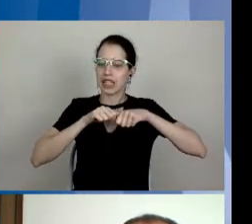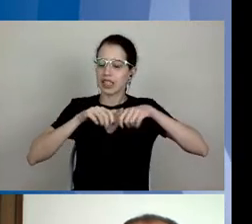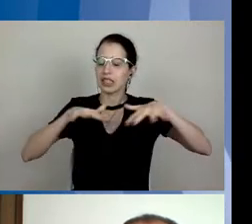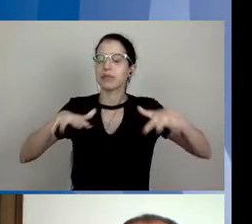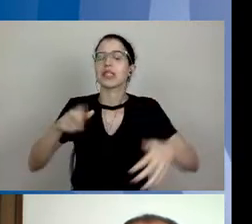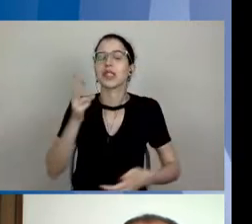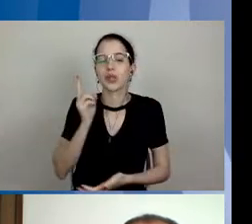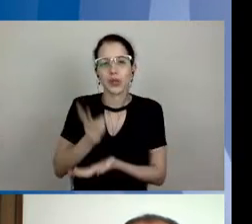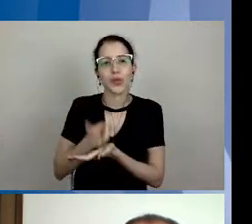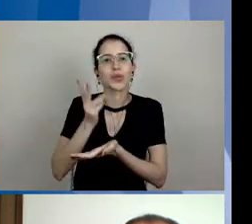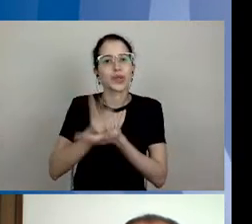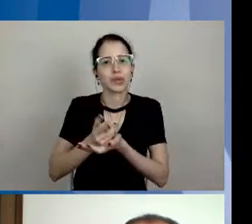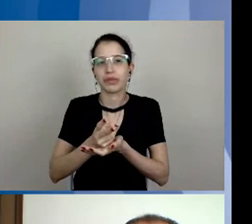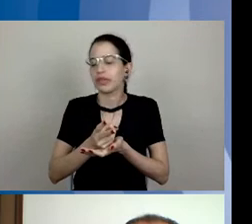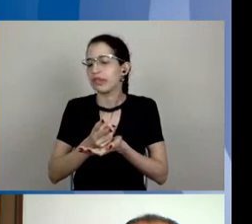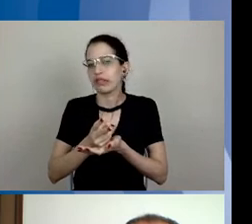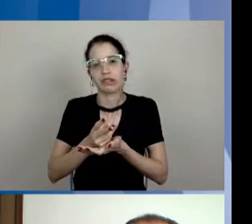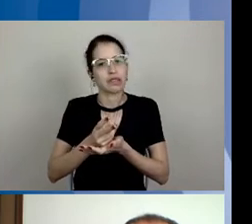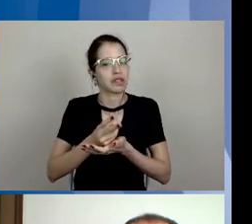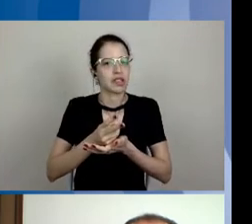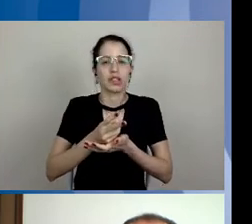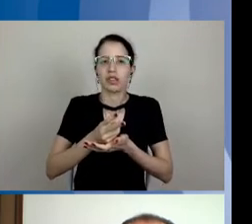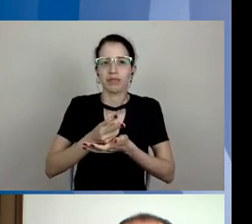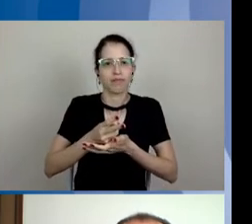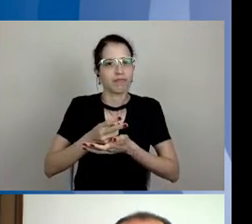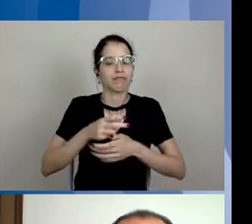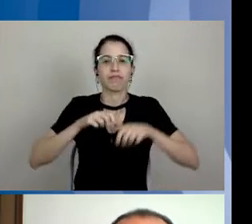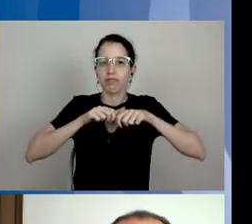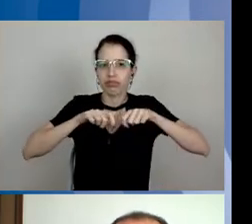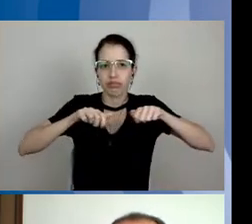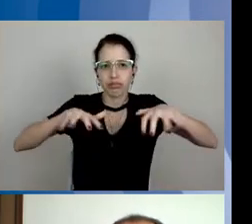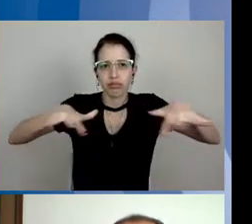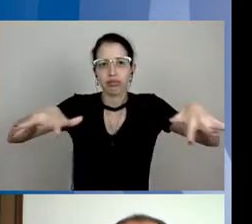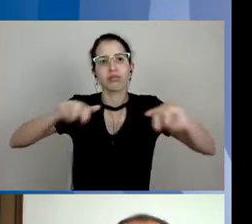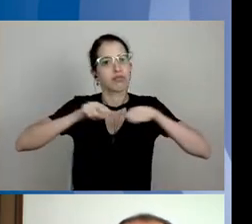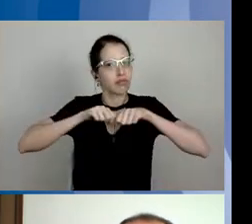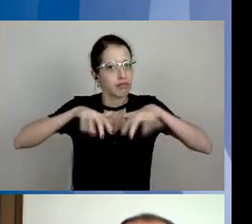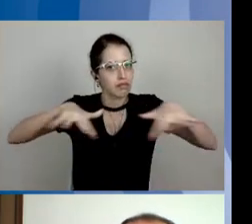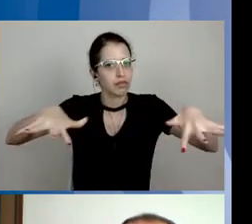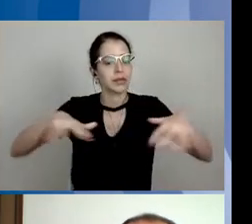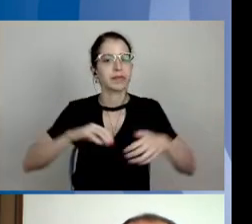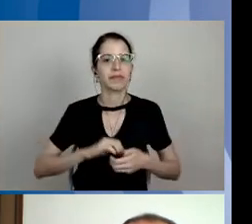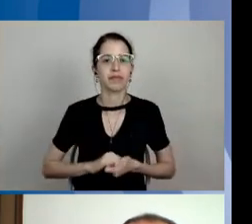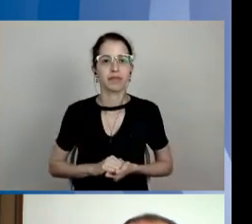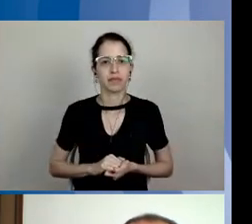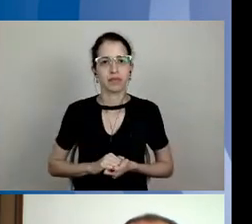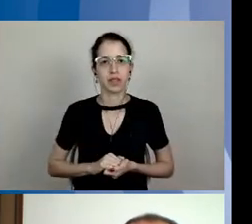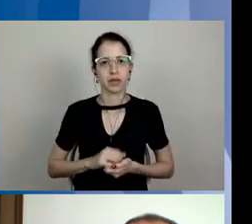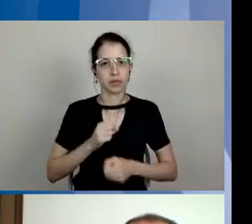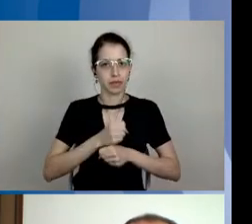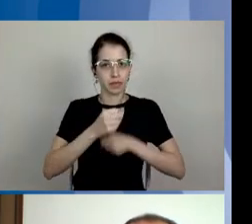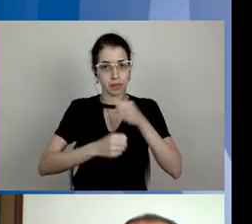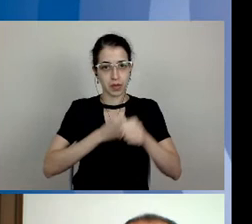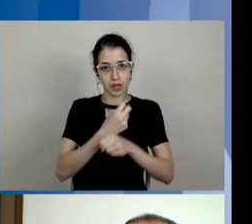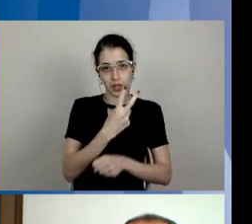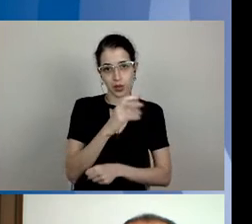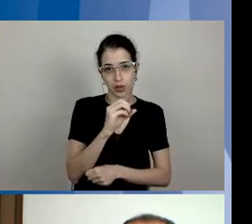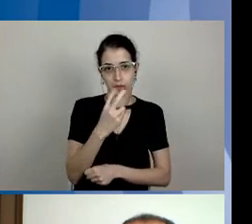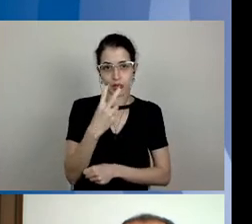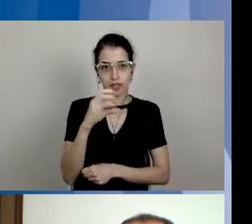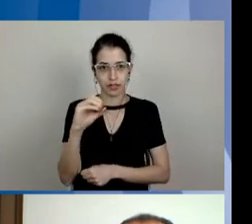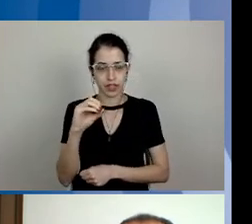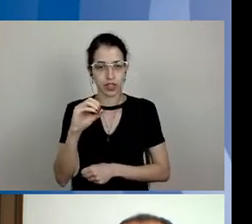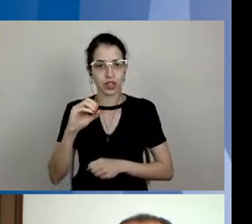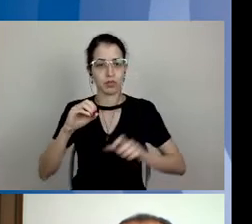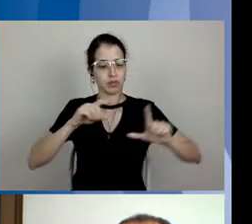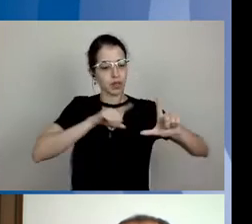muito fora de controle, né? Então, nós podemos observar aqui, que em 2020, nós tivemos uma ascensão do número de casos